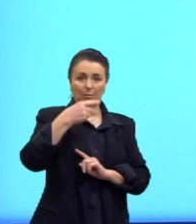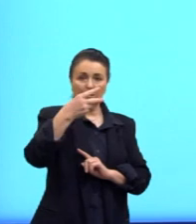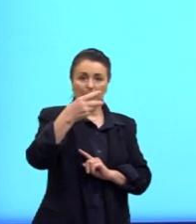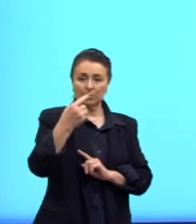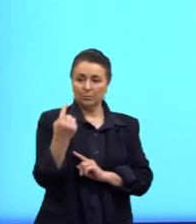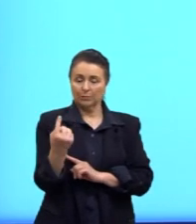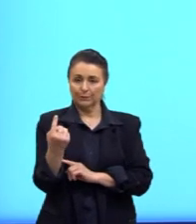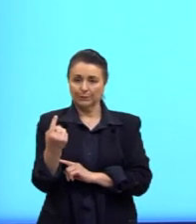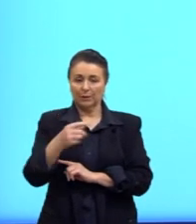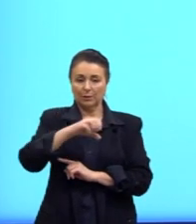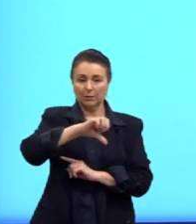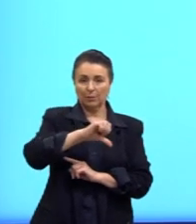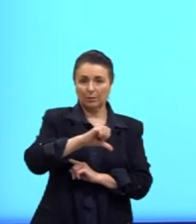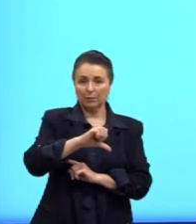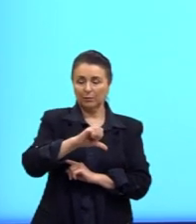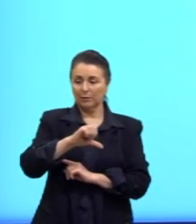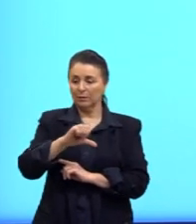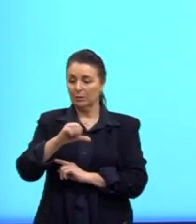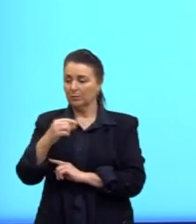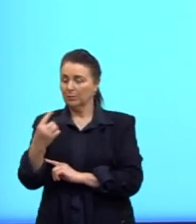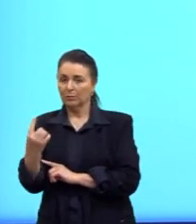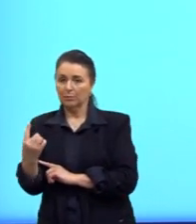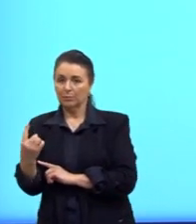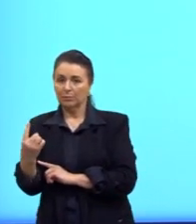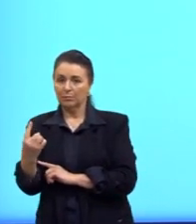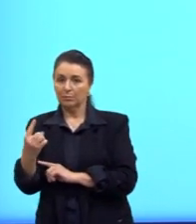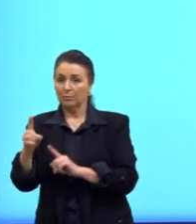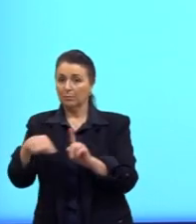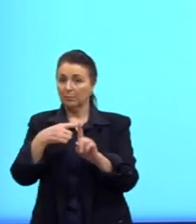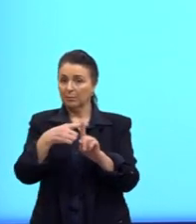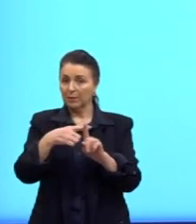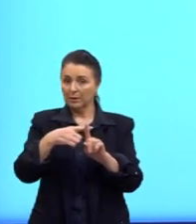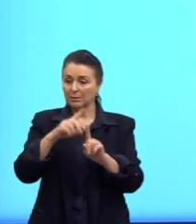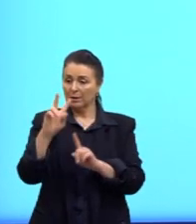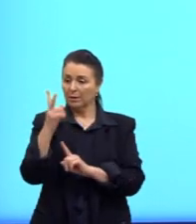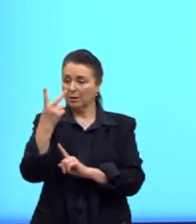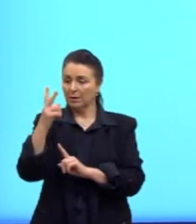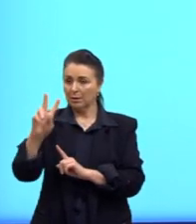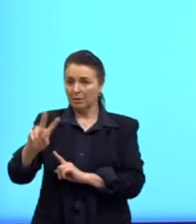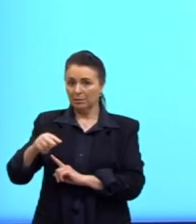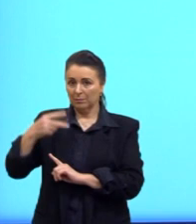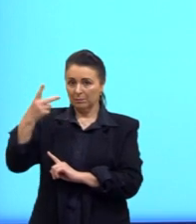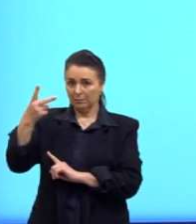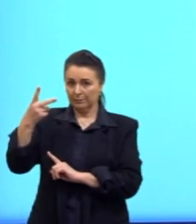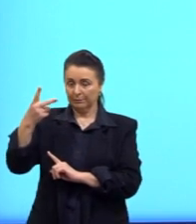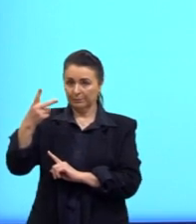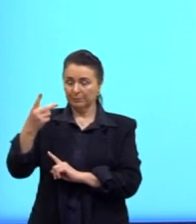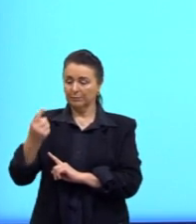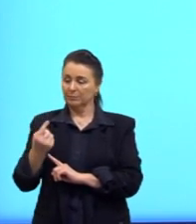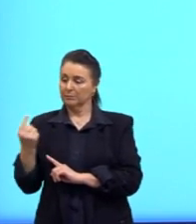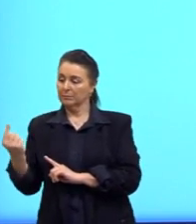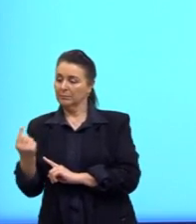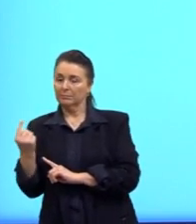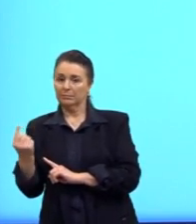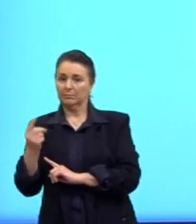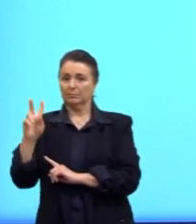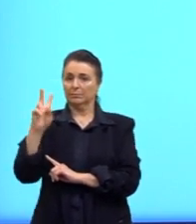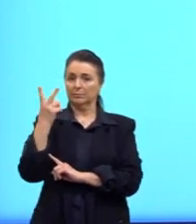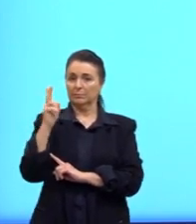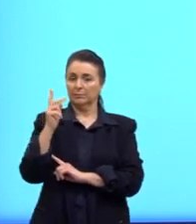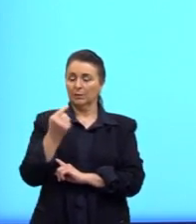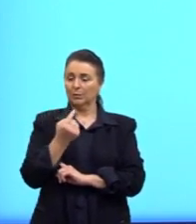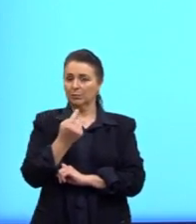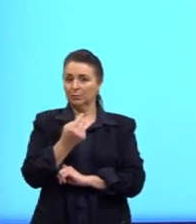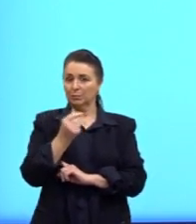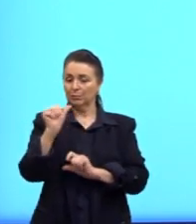9 é igual a 1 mais H ao quadrado. Nós buscamos isolar o H, né? Então, 1 nós